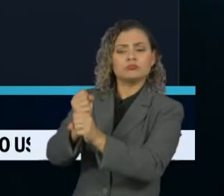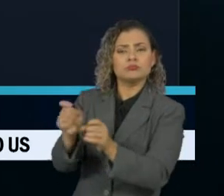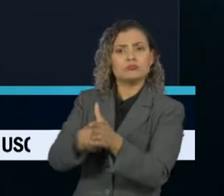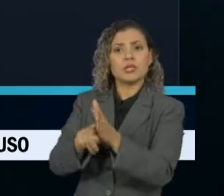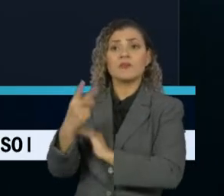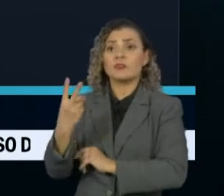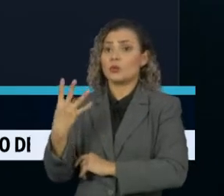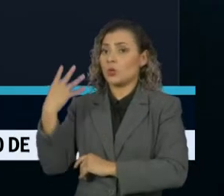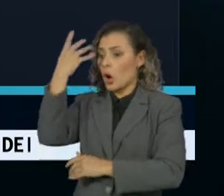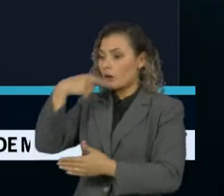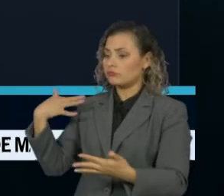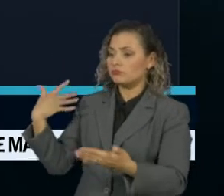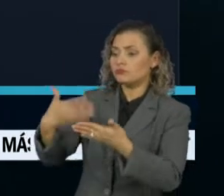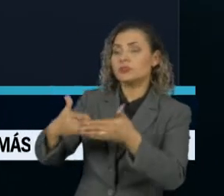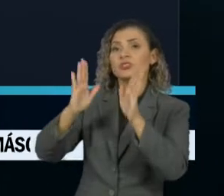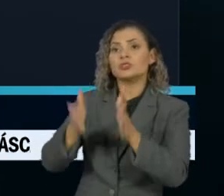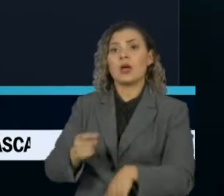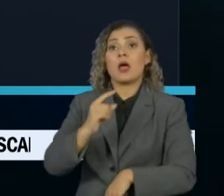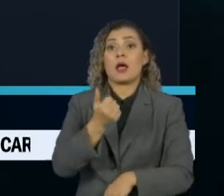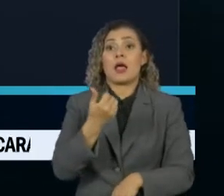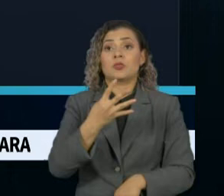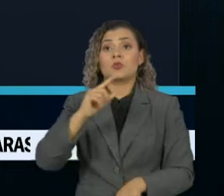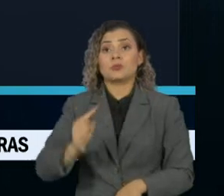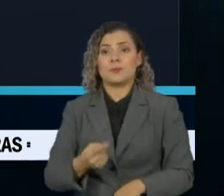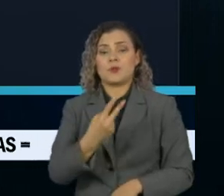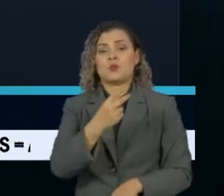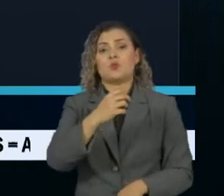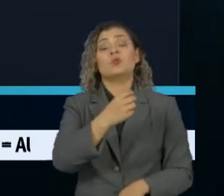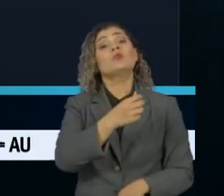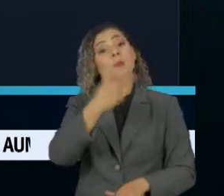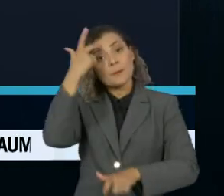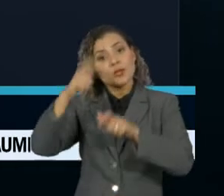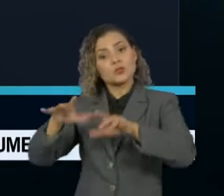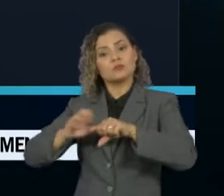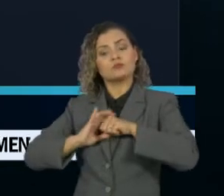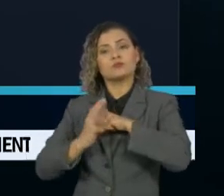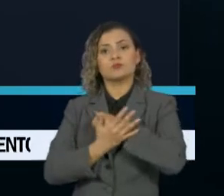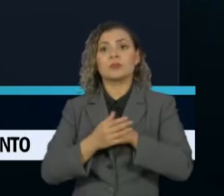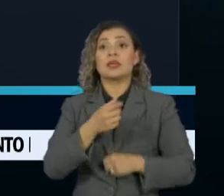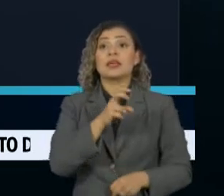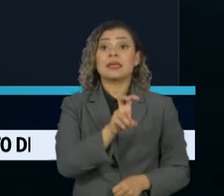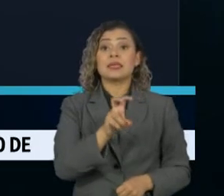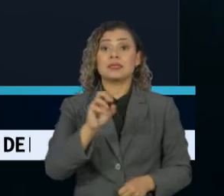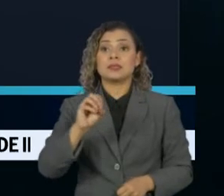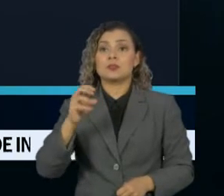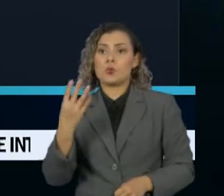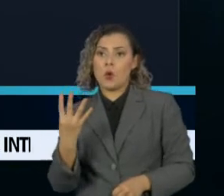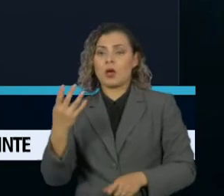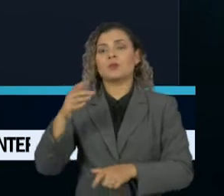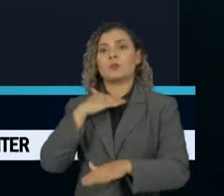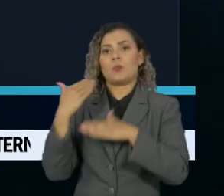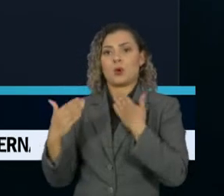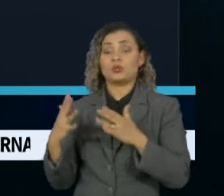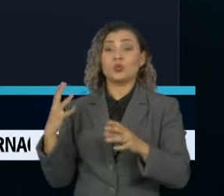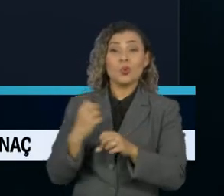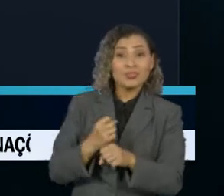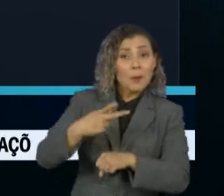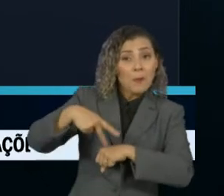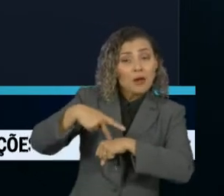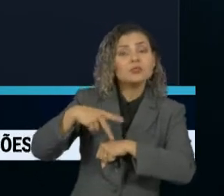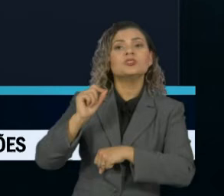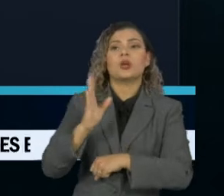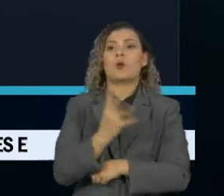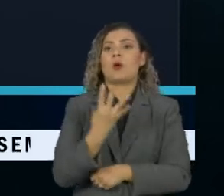24 horas foram registrados mais de 14.000 novos casos e 504 mortes. O país soma 4